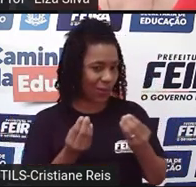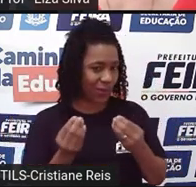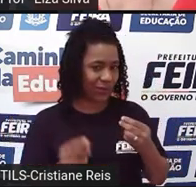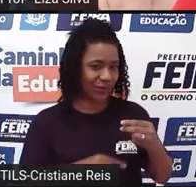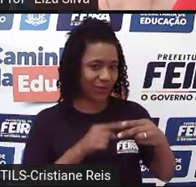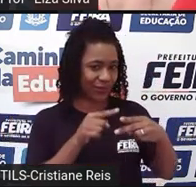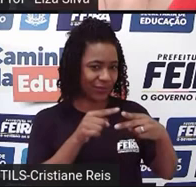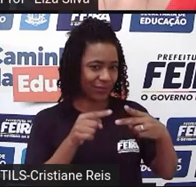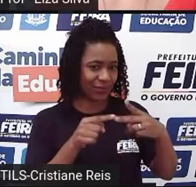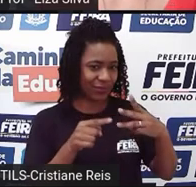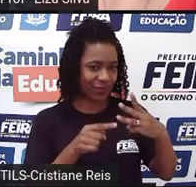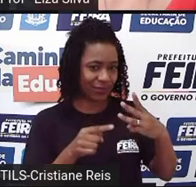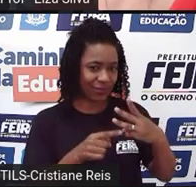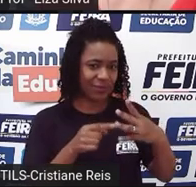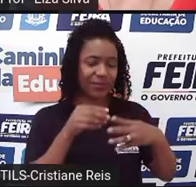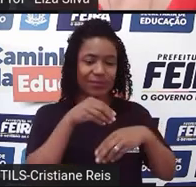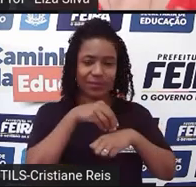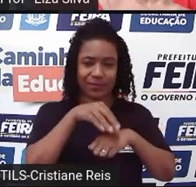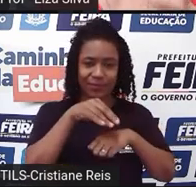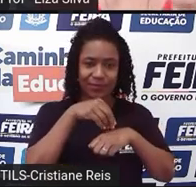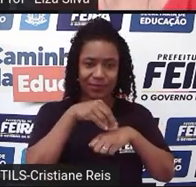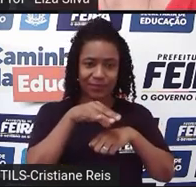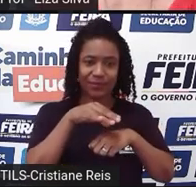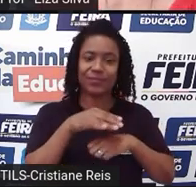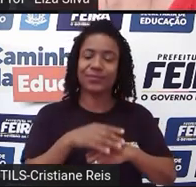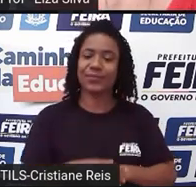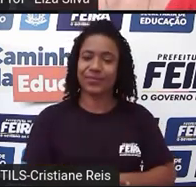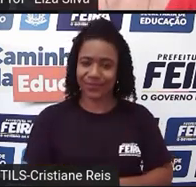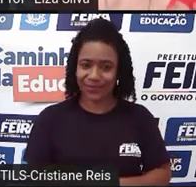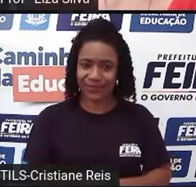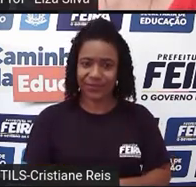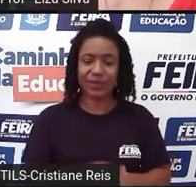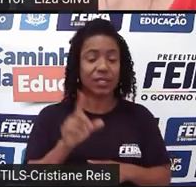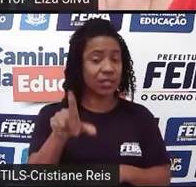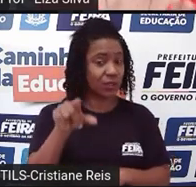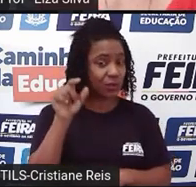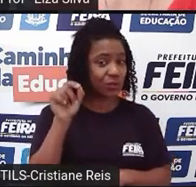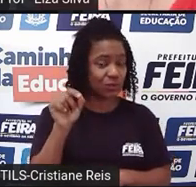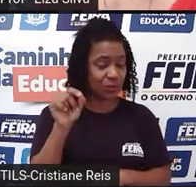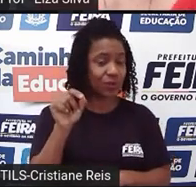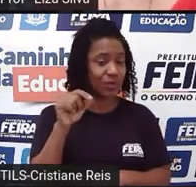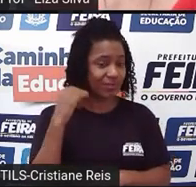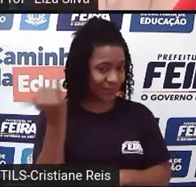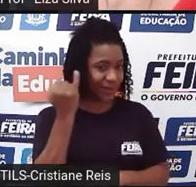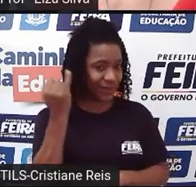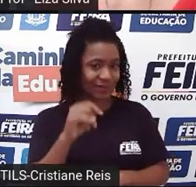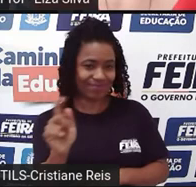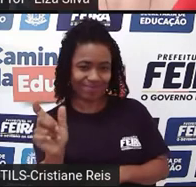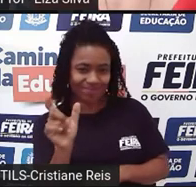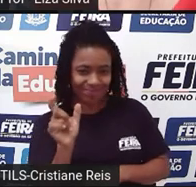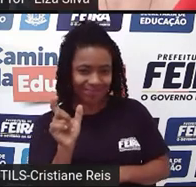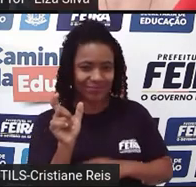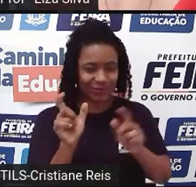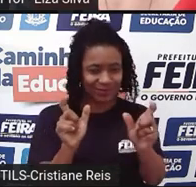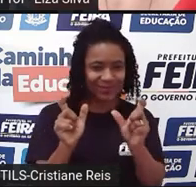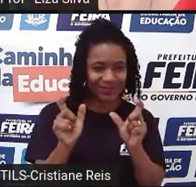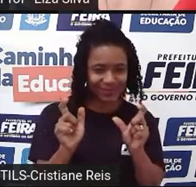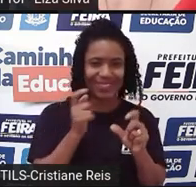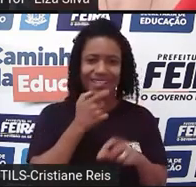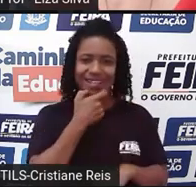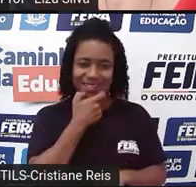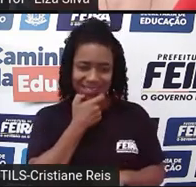items Escolha os itens chave do seu vocabulário Plan